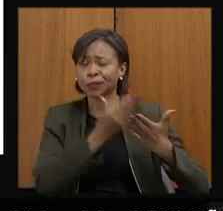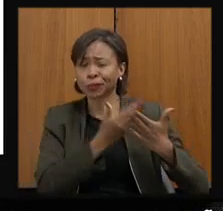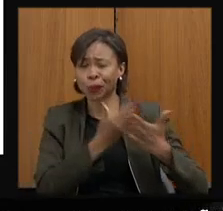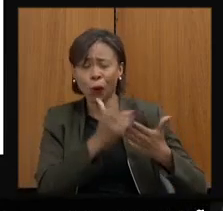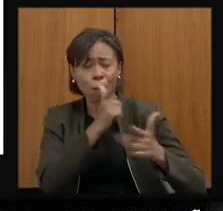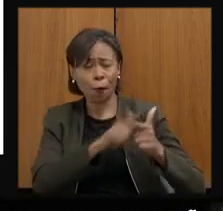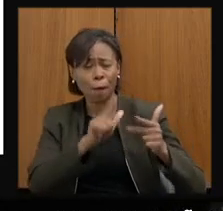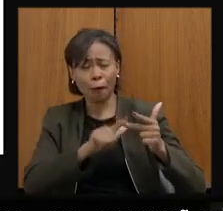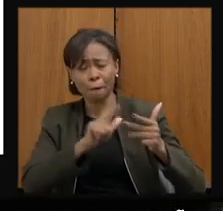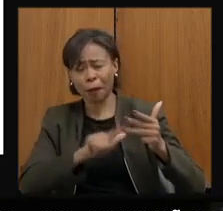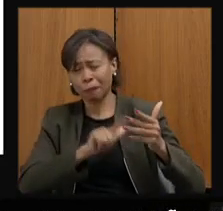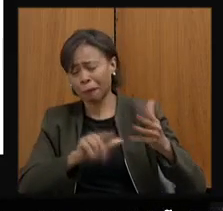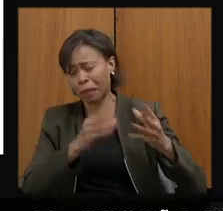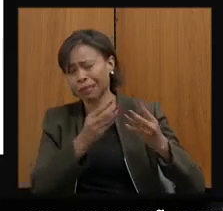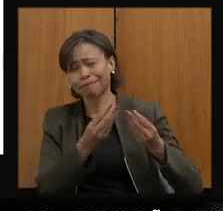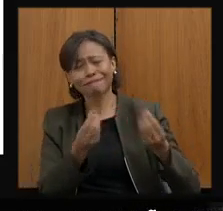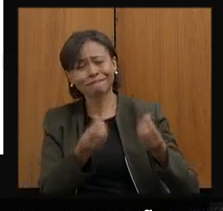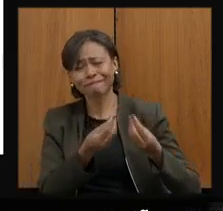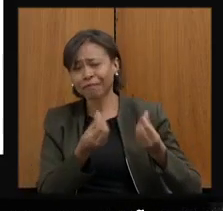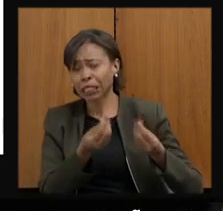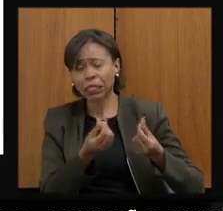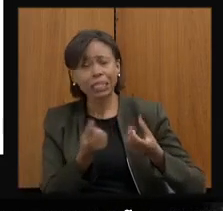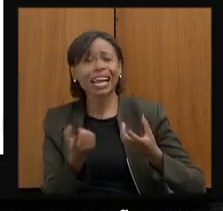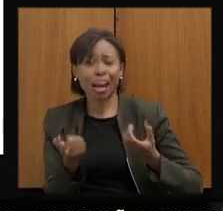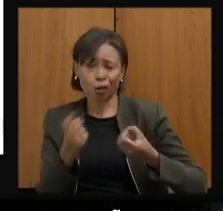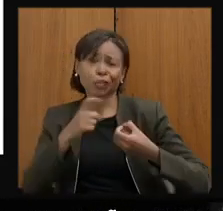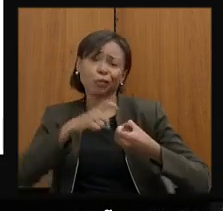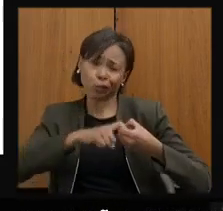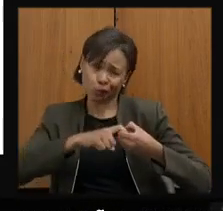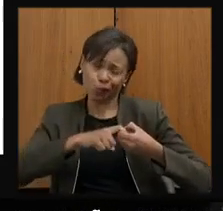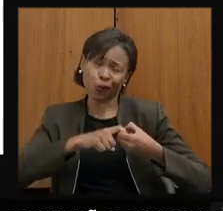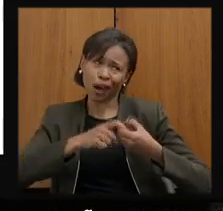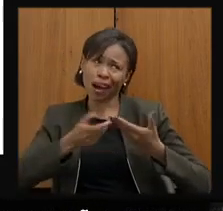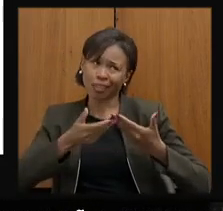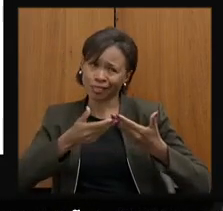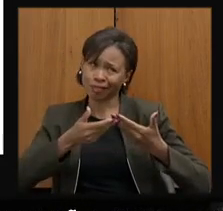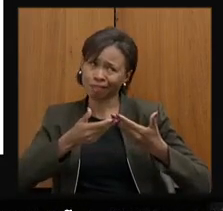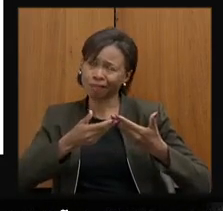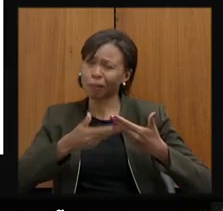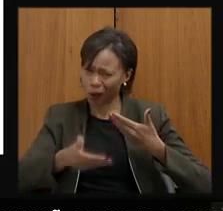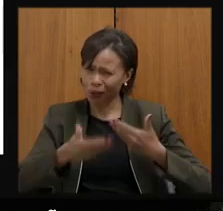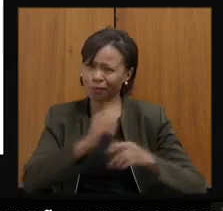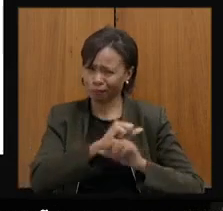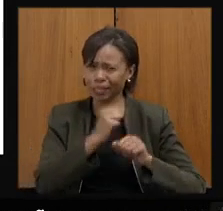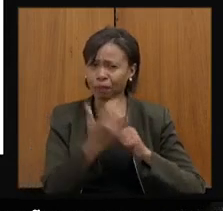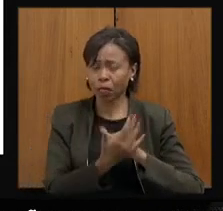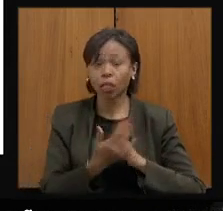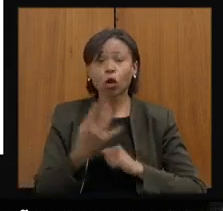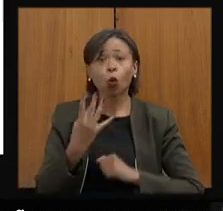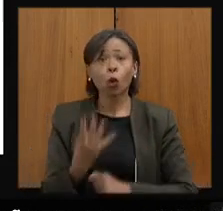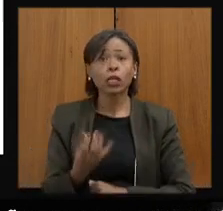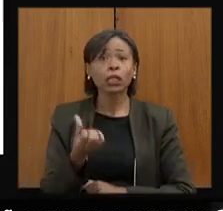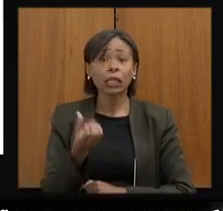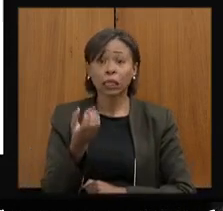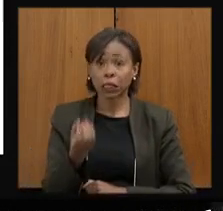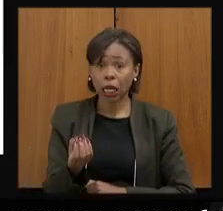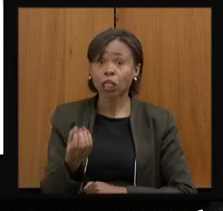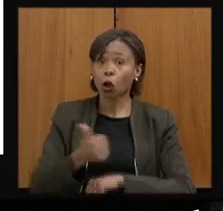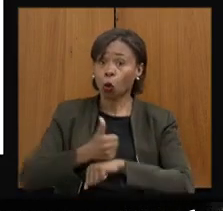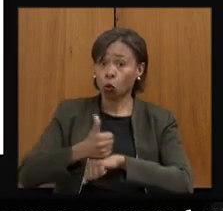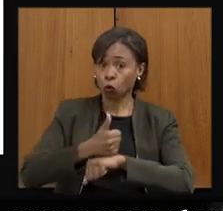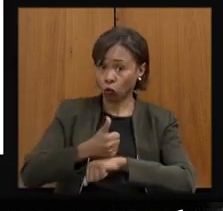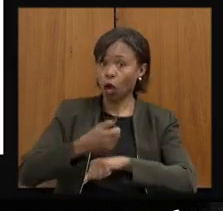temos visto depois desse processo de retorno pós-pandemia. Temos os 460 profissionais contratados para atuar